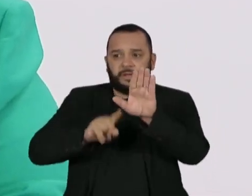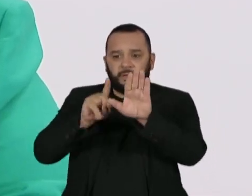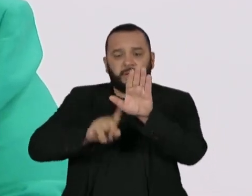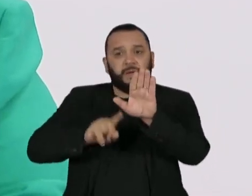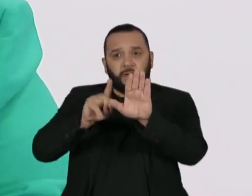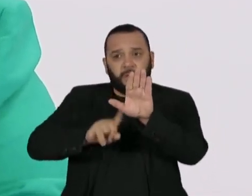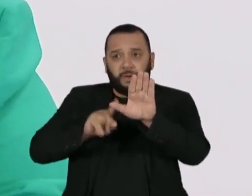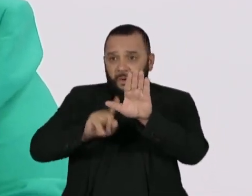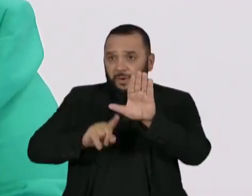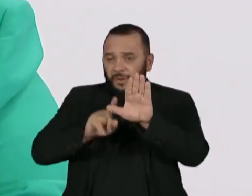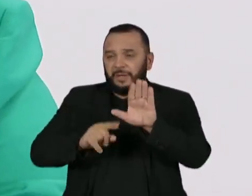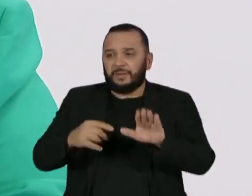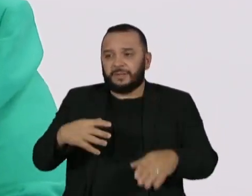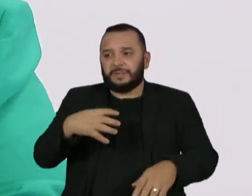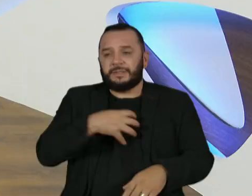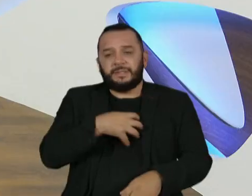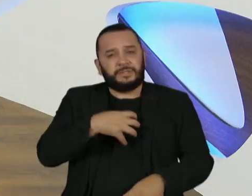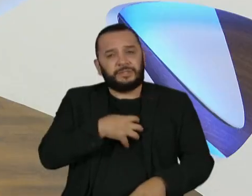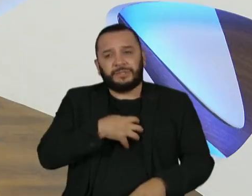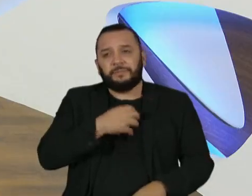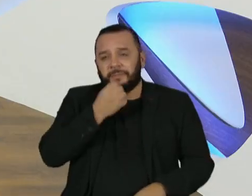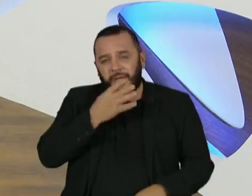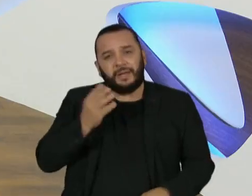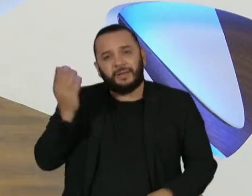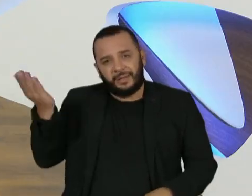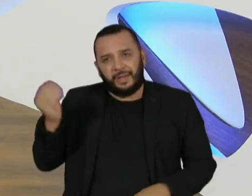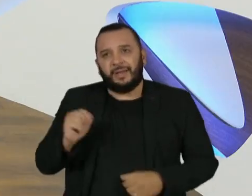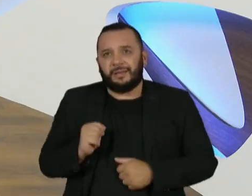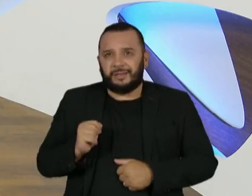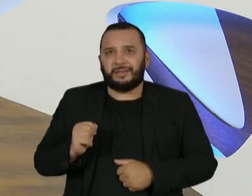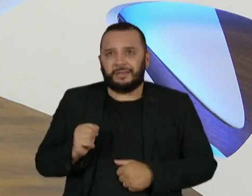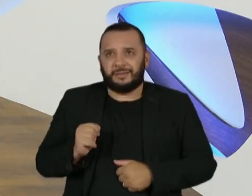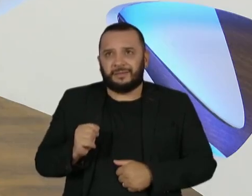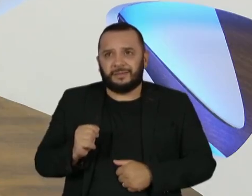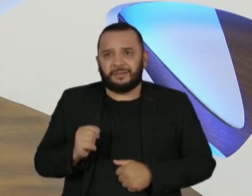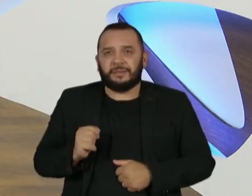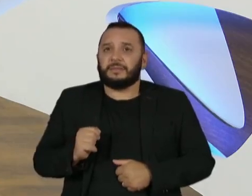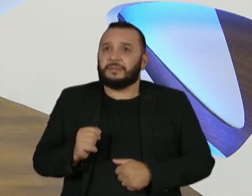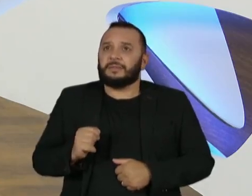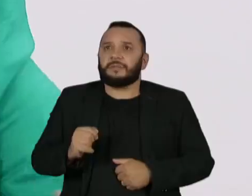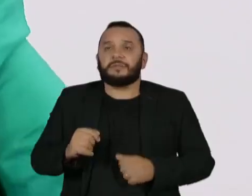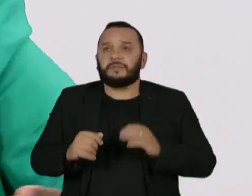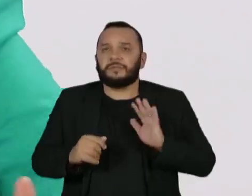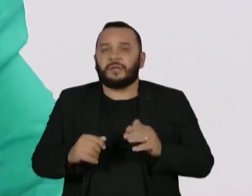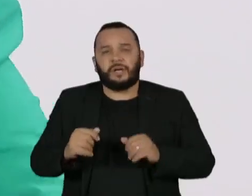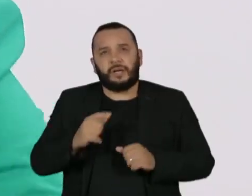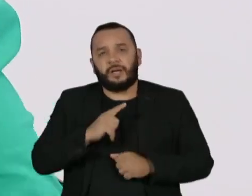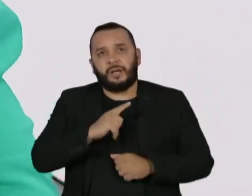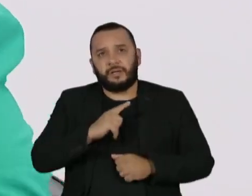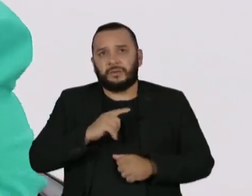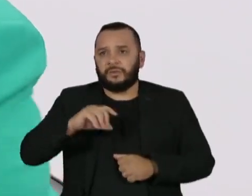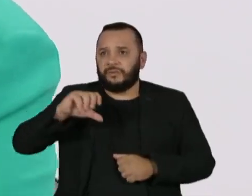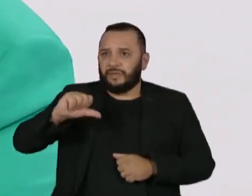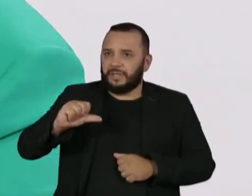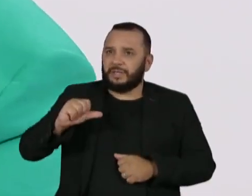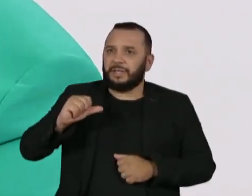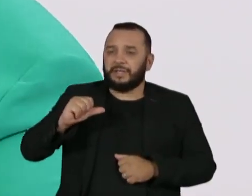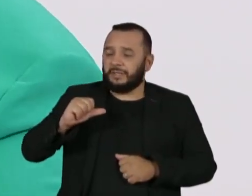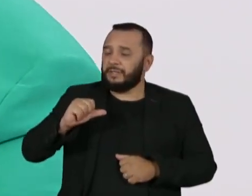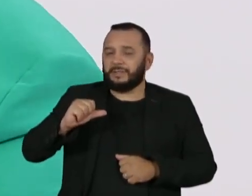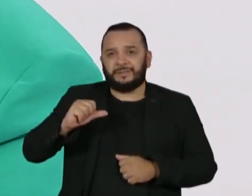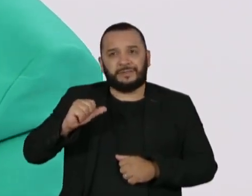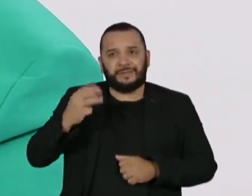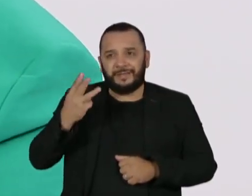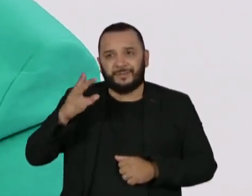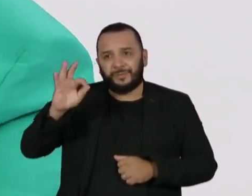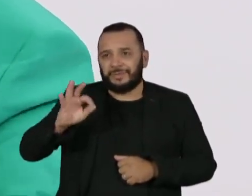onde eu me senti tão em casa do que lá. Você sentiu seus 93% ali. A sensação de pertencimento é